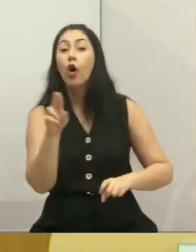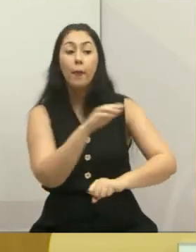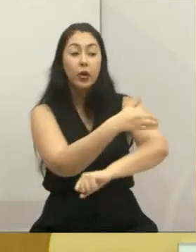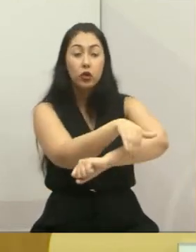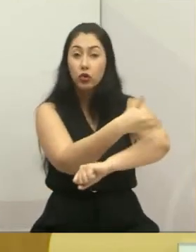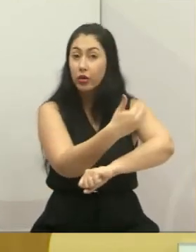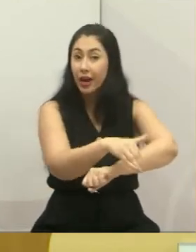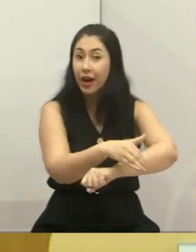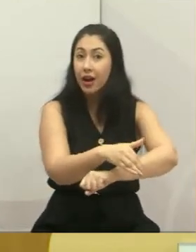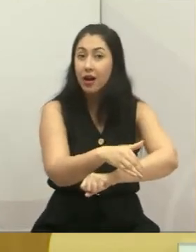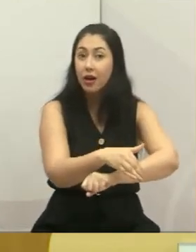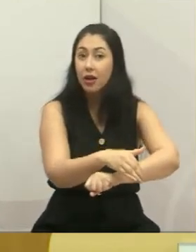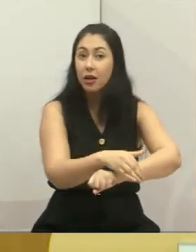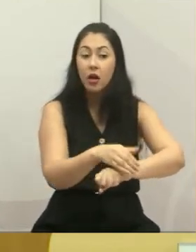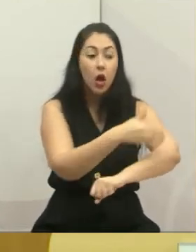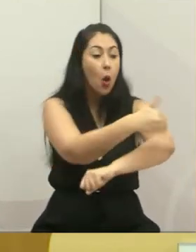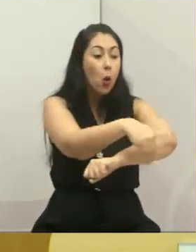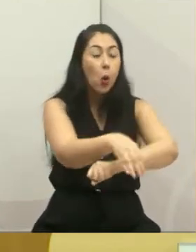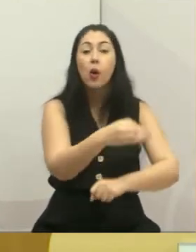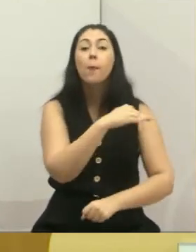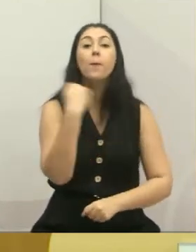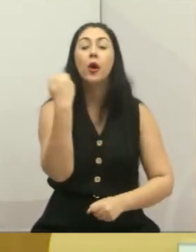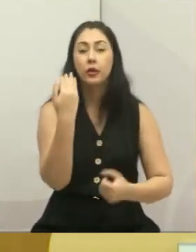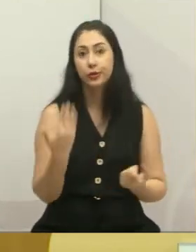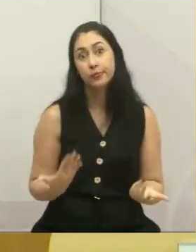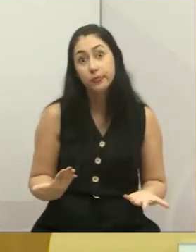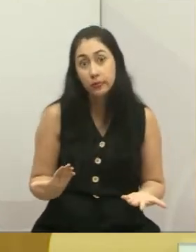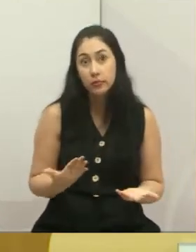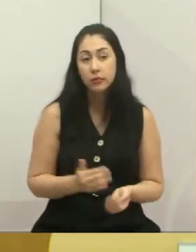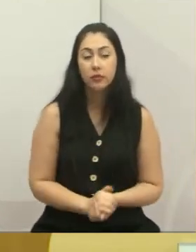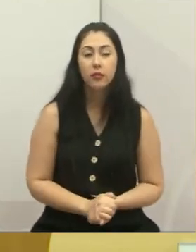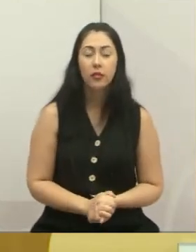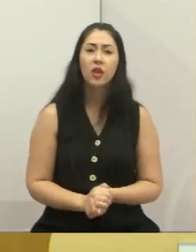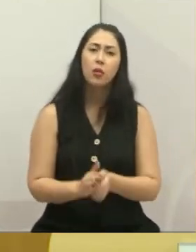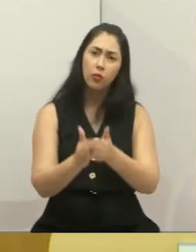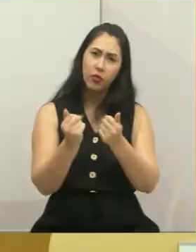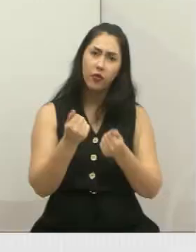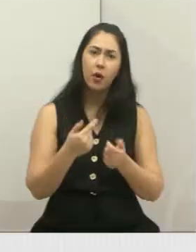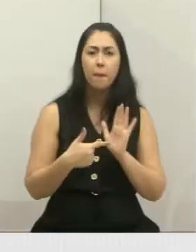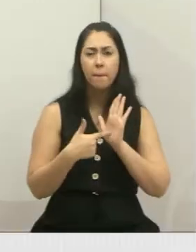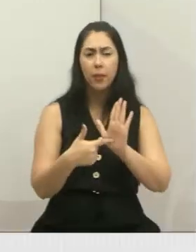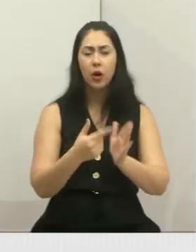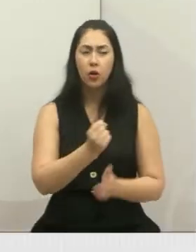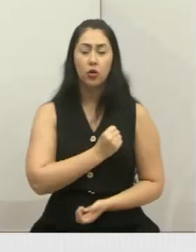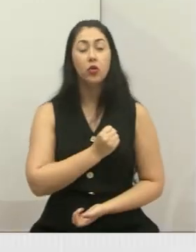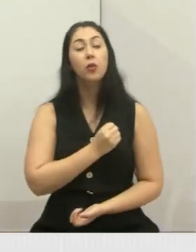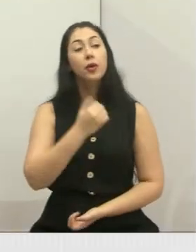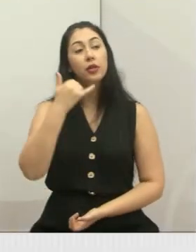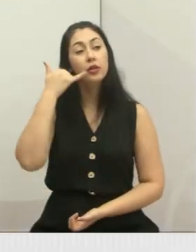ao lado do Parque Minha Lua. Por favor, eu gostaria que colocasse meu contato